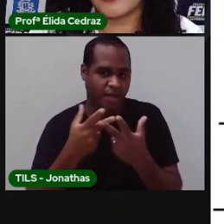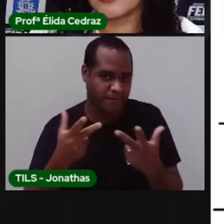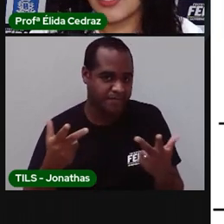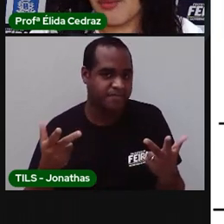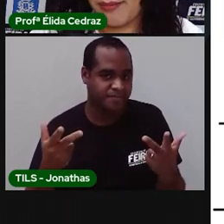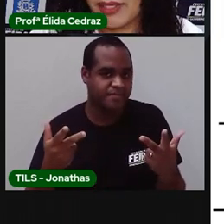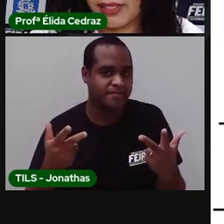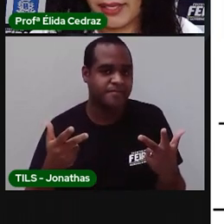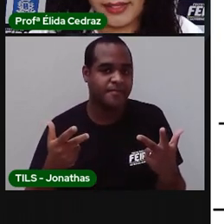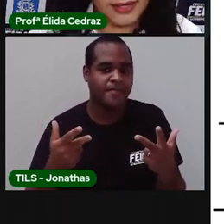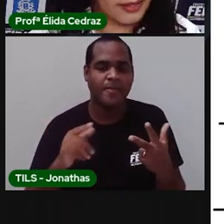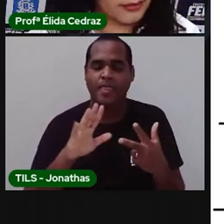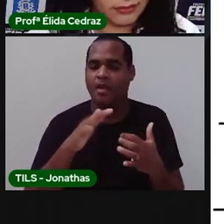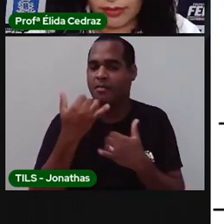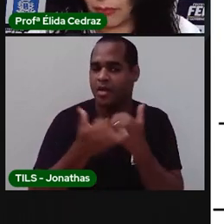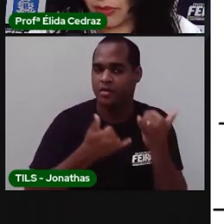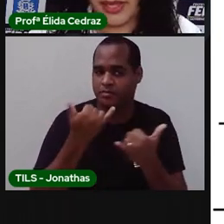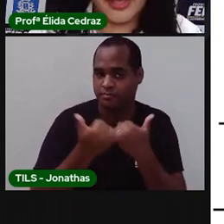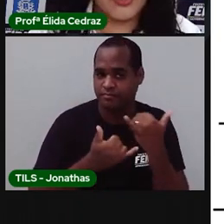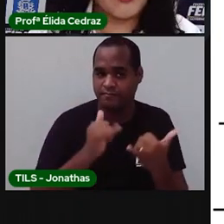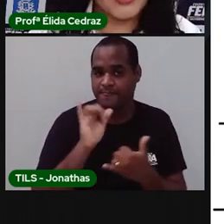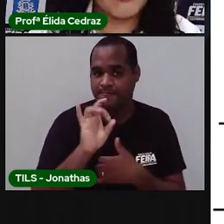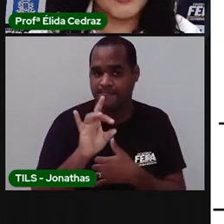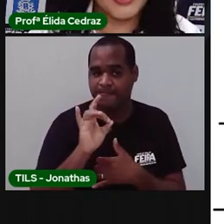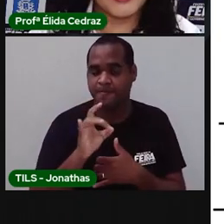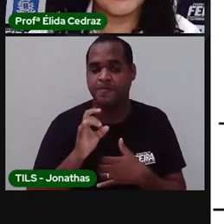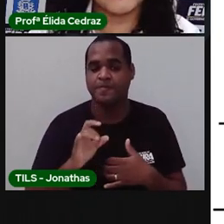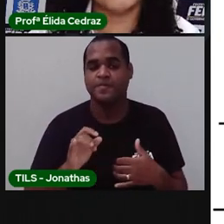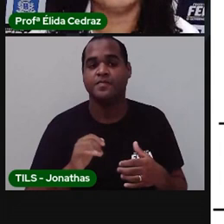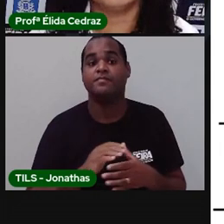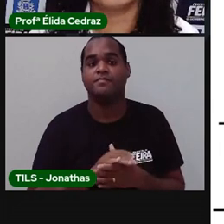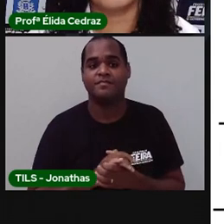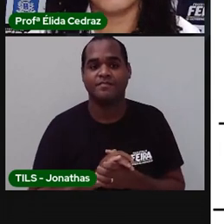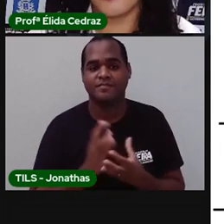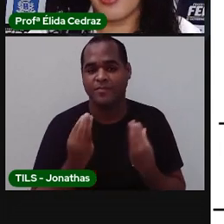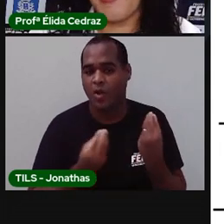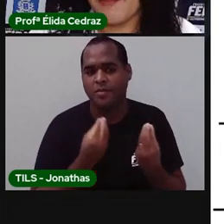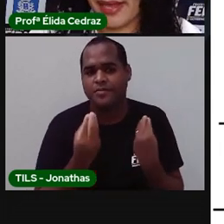É só uma brincadeira. Vamos lá? Como é que ficaria?